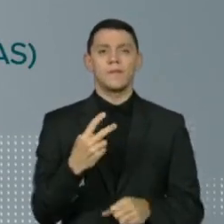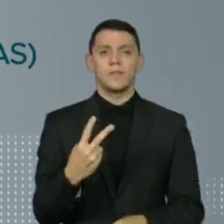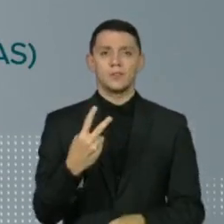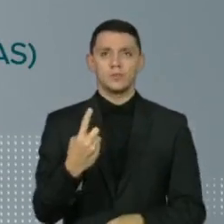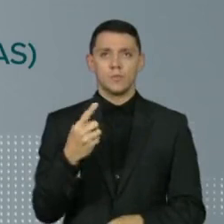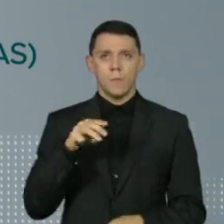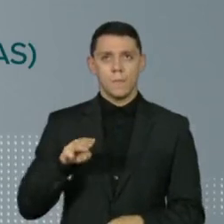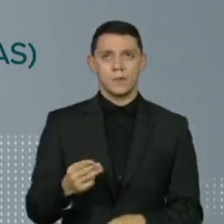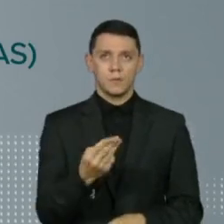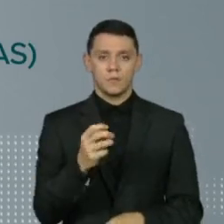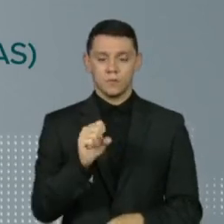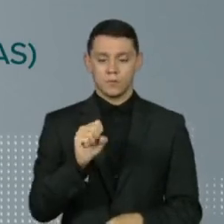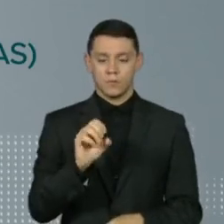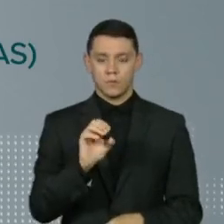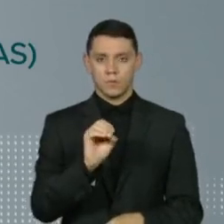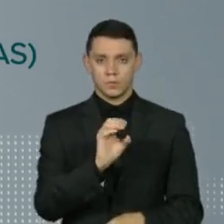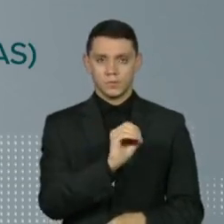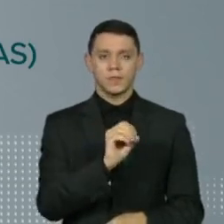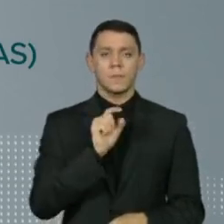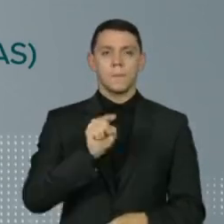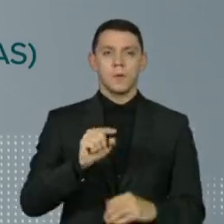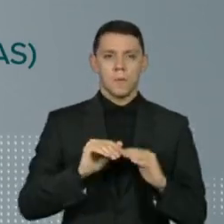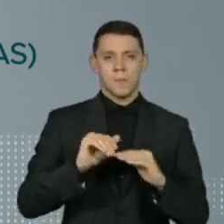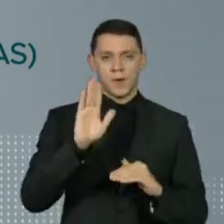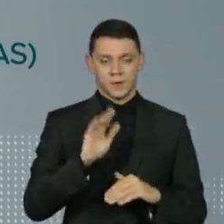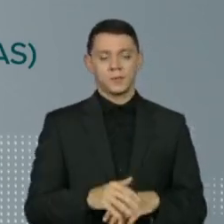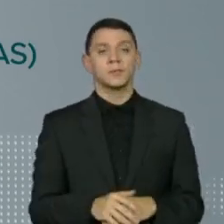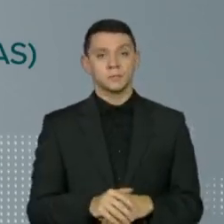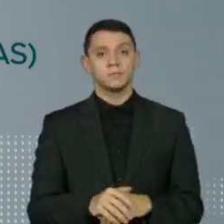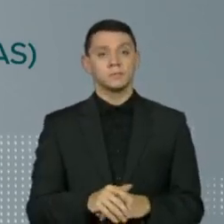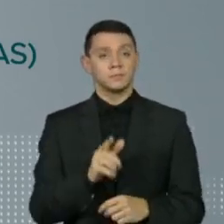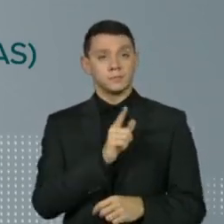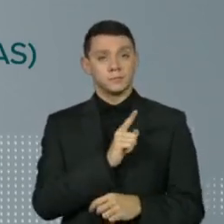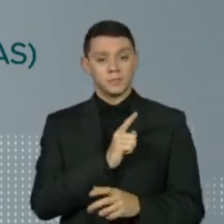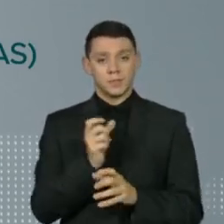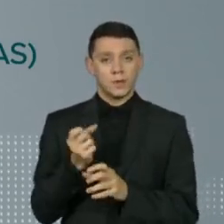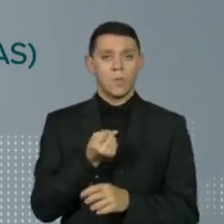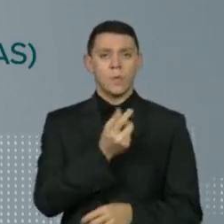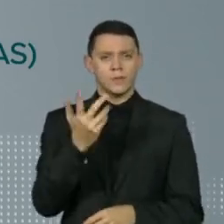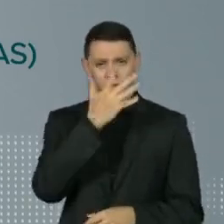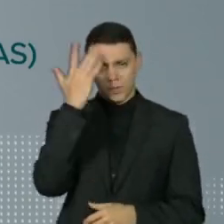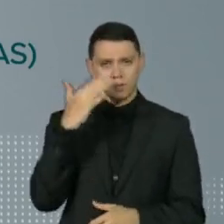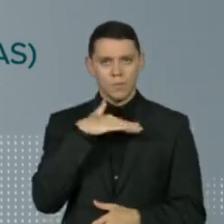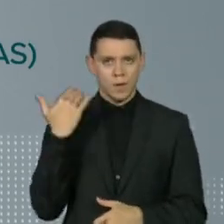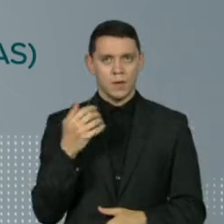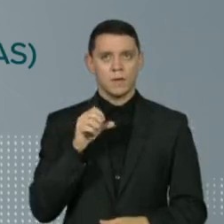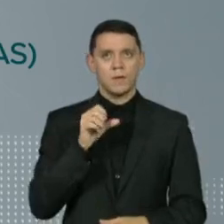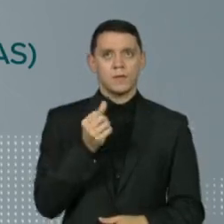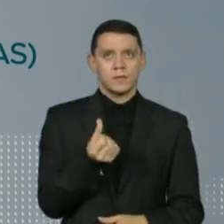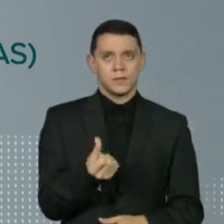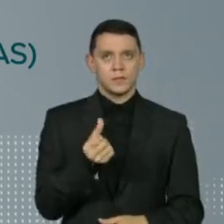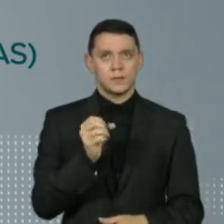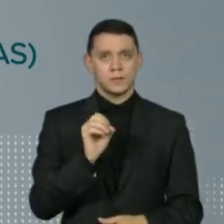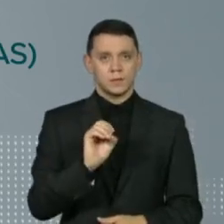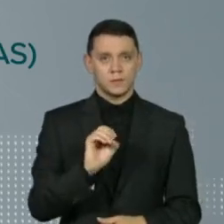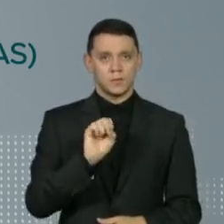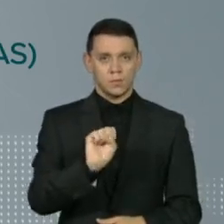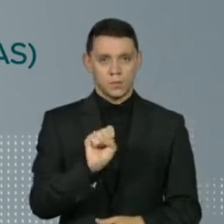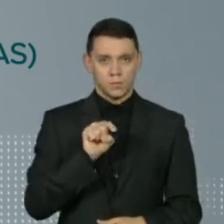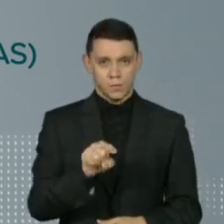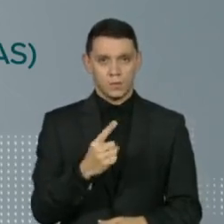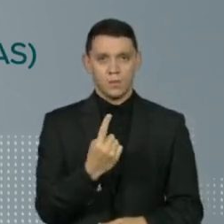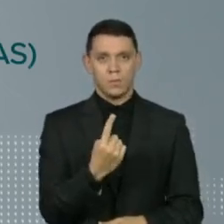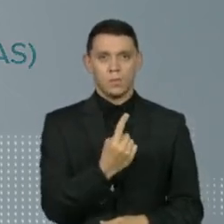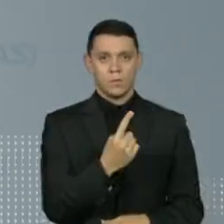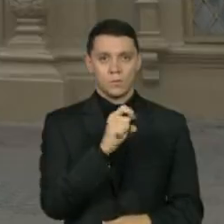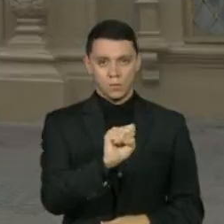e 800 mil. E o número de vítimas chega a 608.118, com nova queda